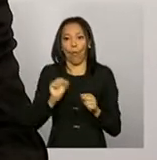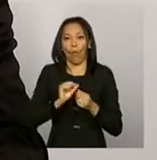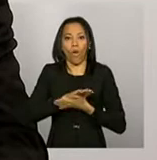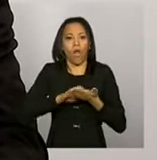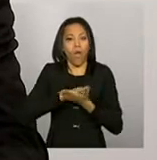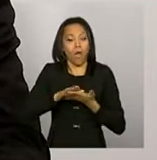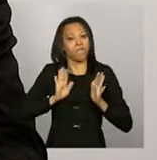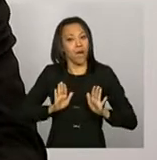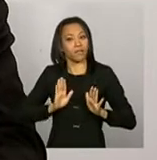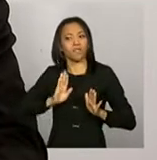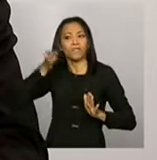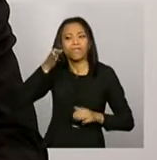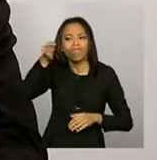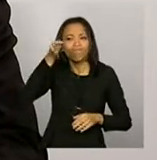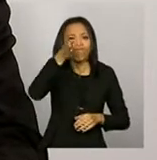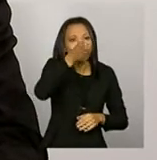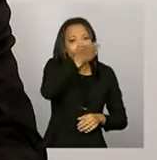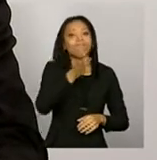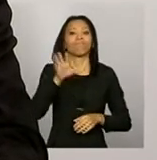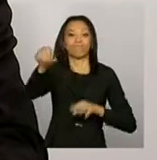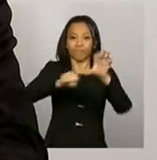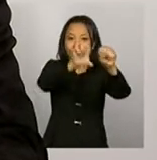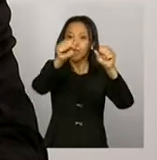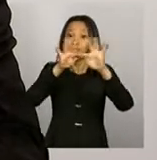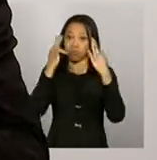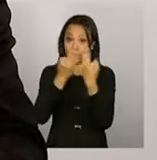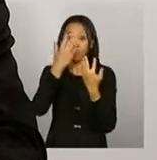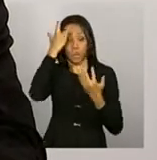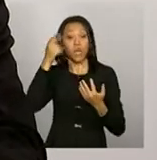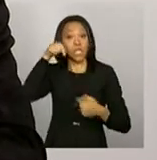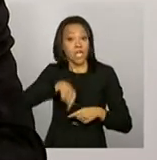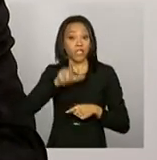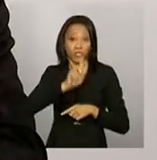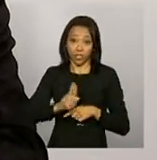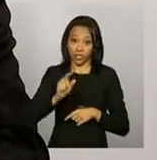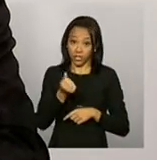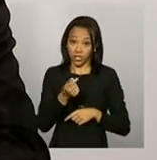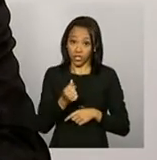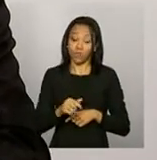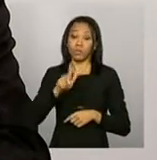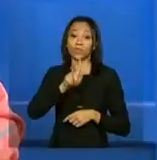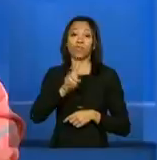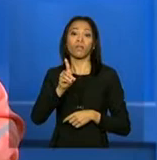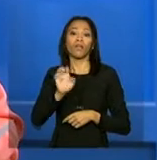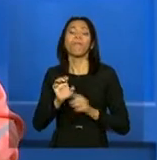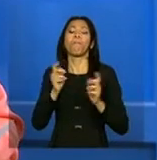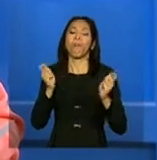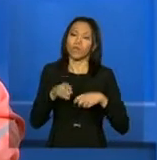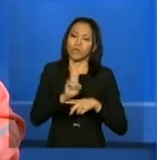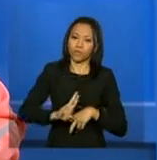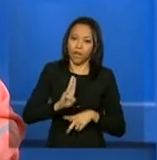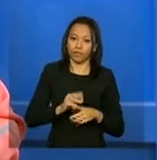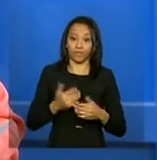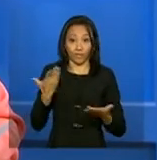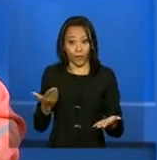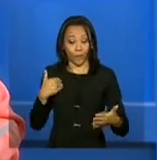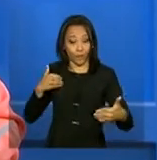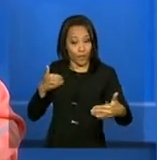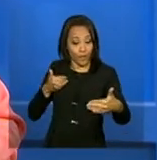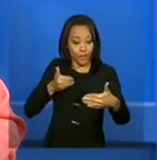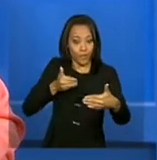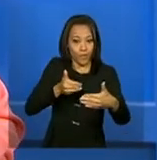buscar essas pessoas. E os recursos do IGD podem ser utilizados e devem ser utilizados para isso. Bom, nós estamos nos aproximando aí de ano